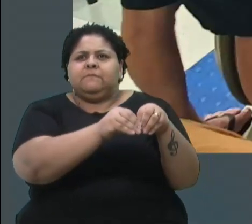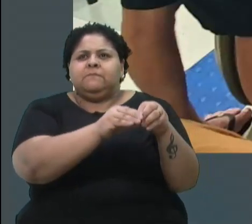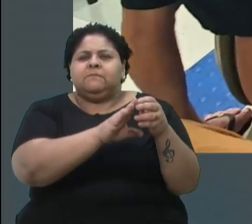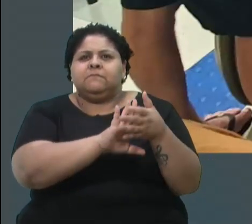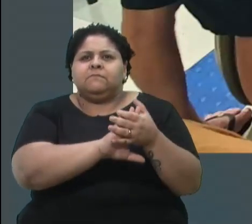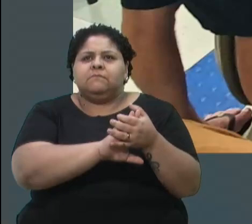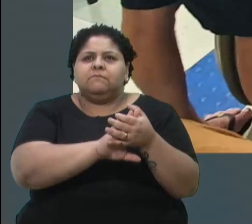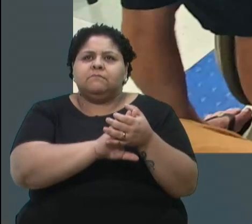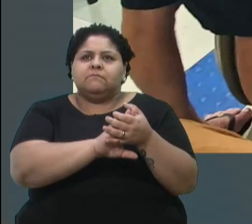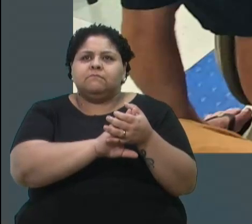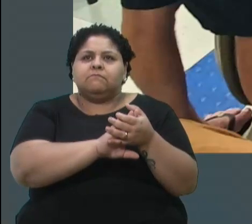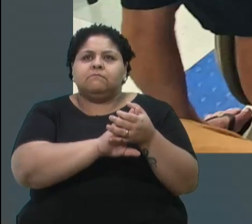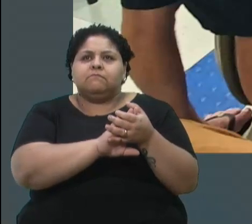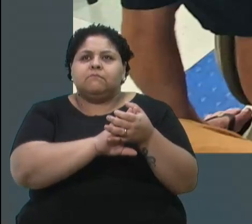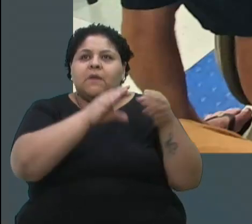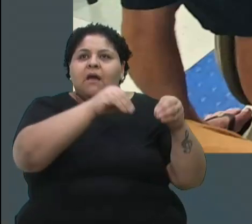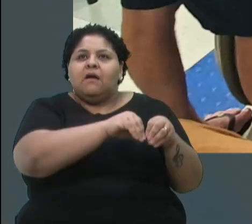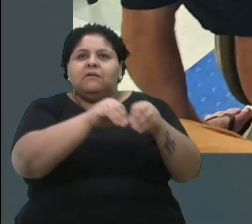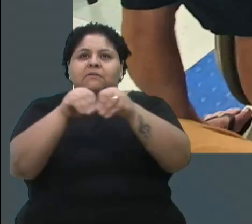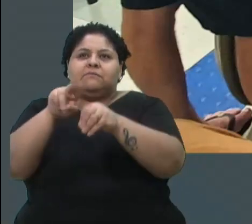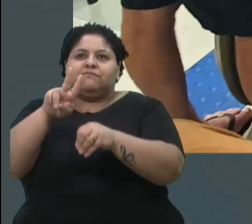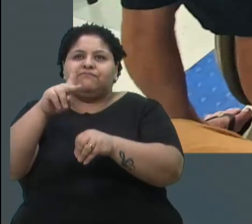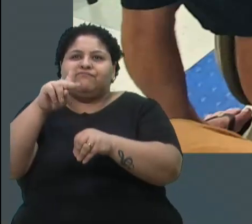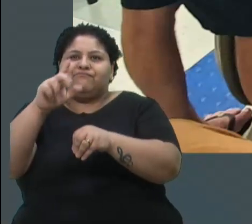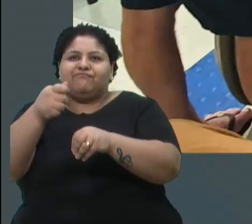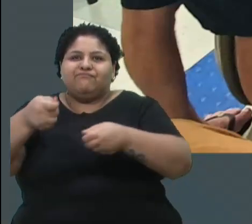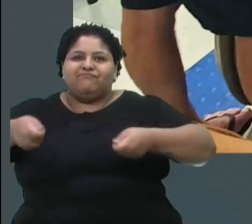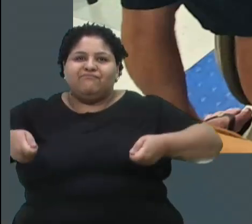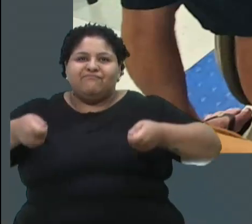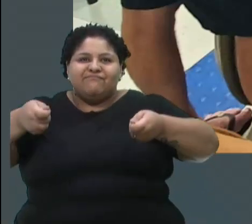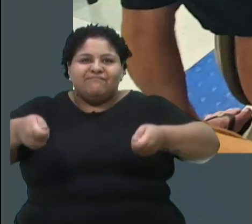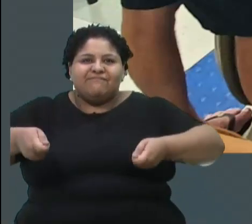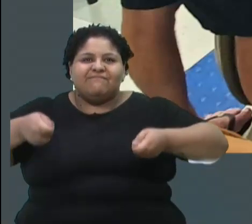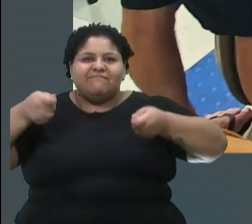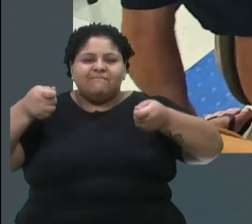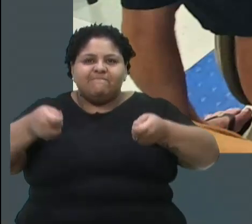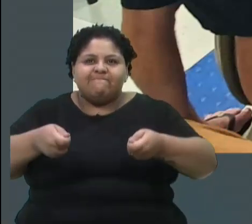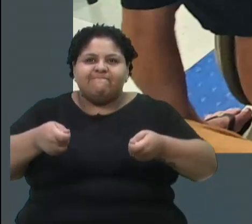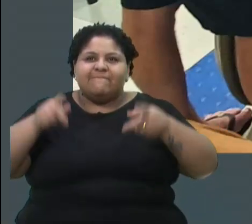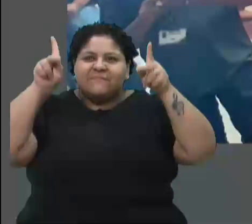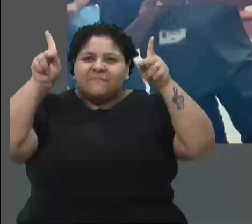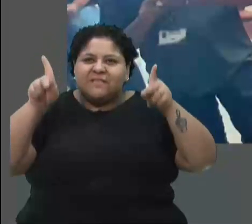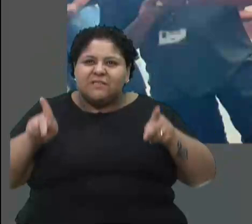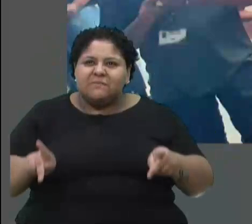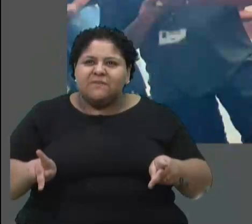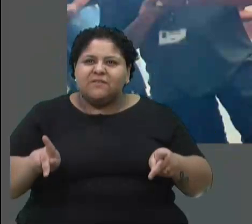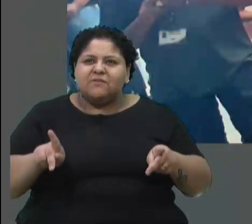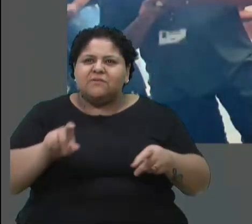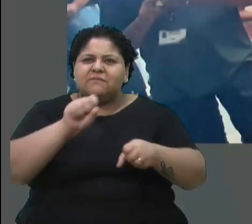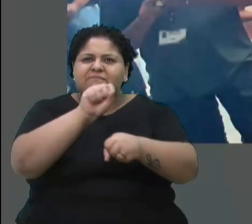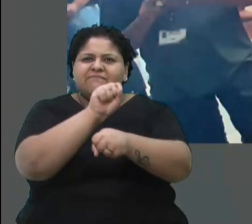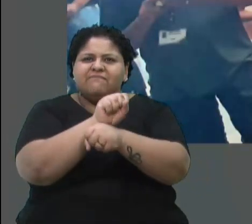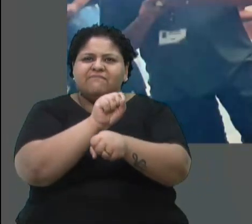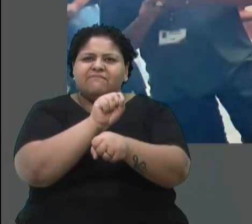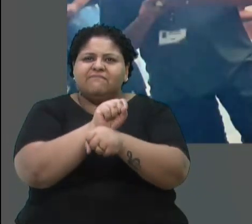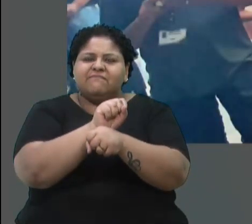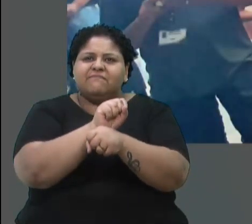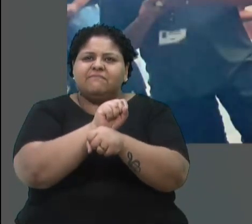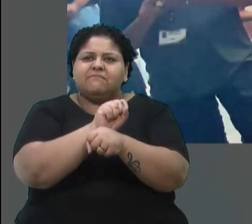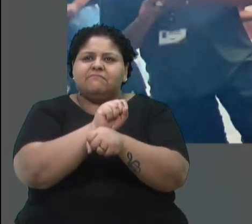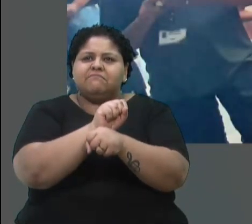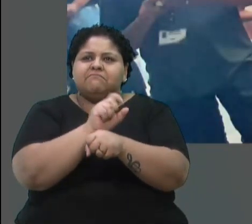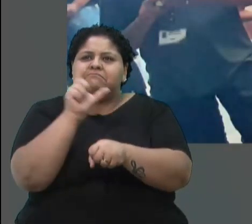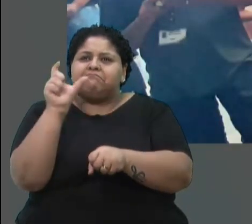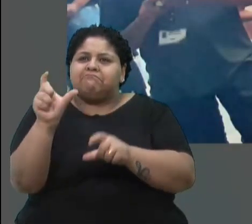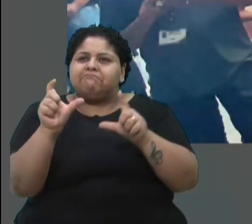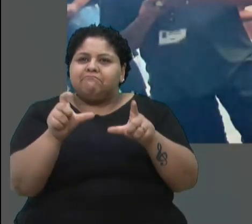Dentro da UPA, olha, cadeirantes, as pessoas escoradas, a palavra correta que eu